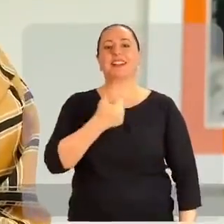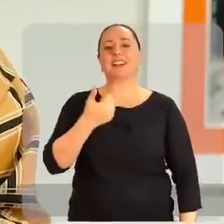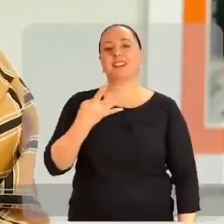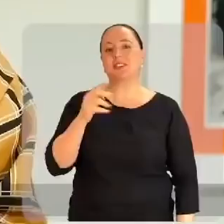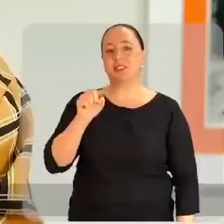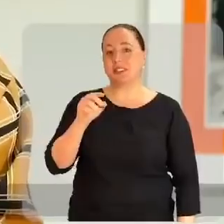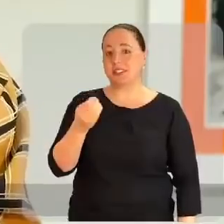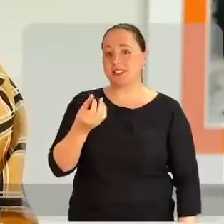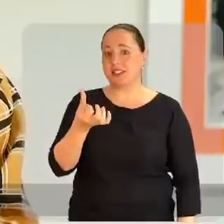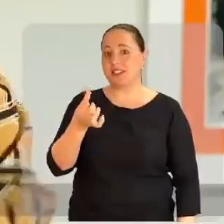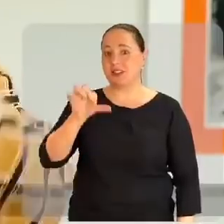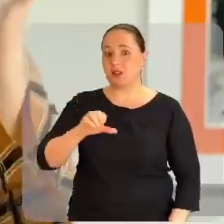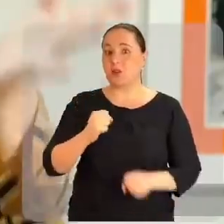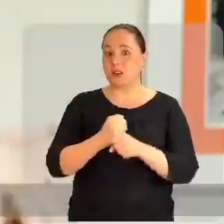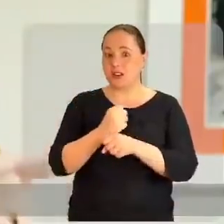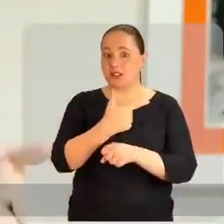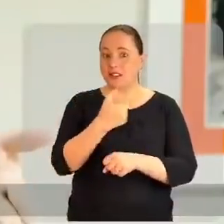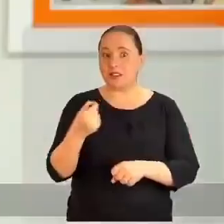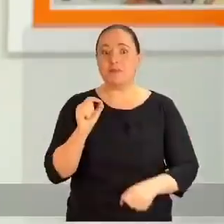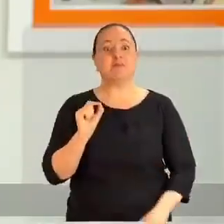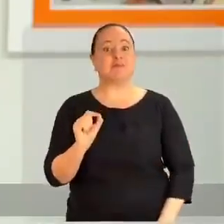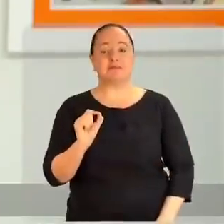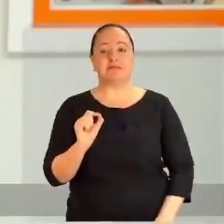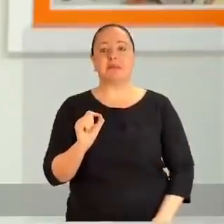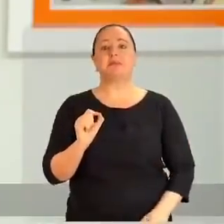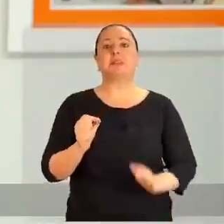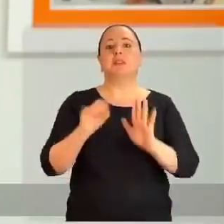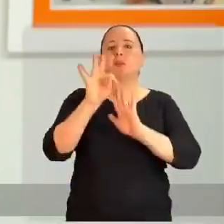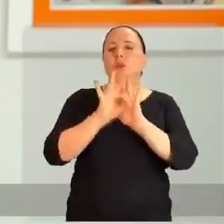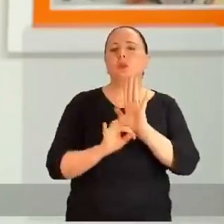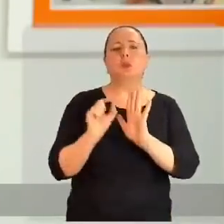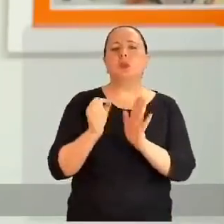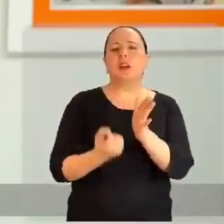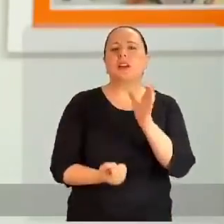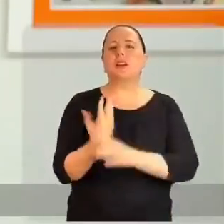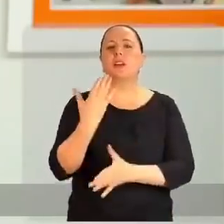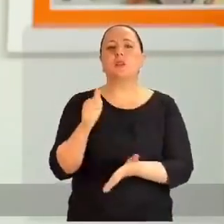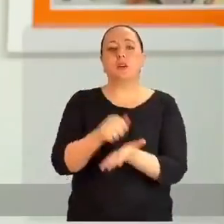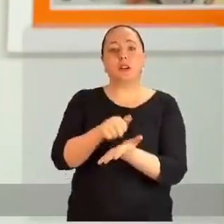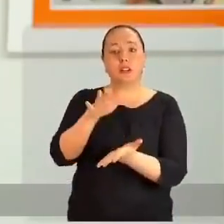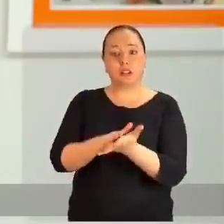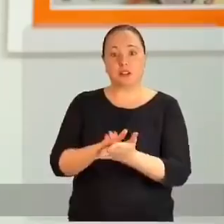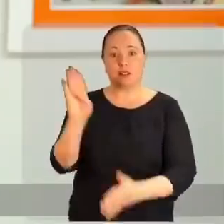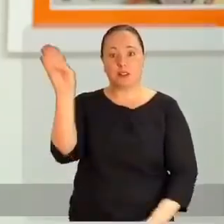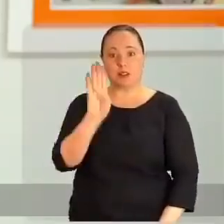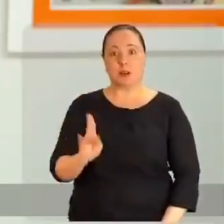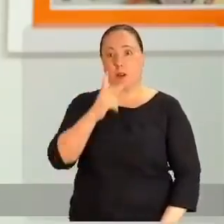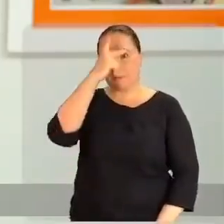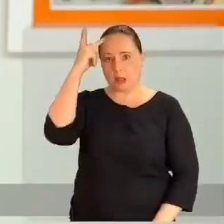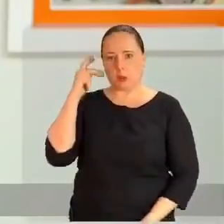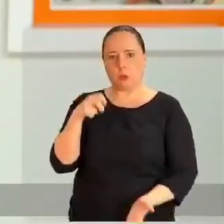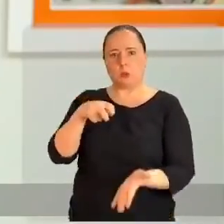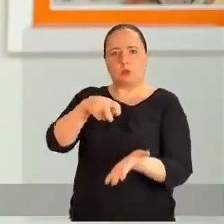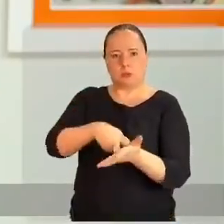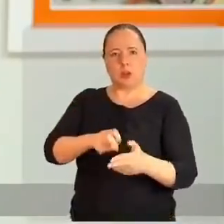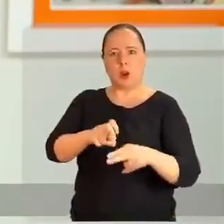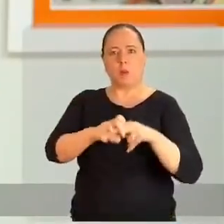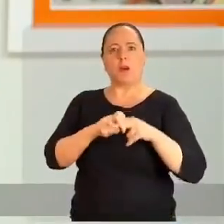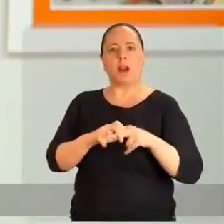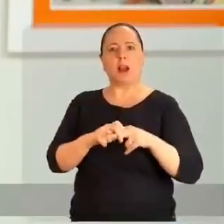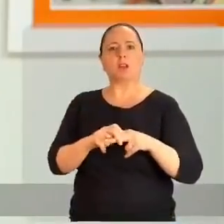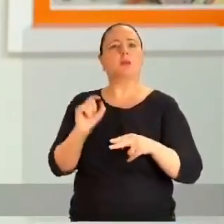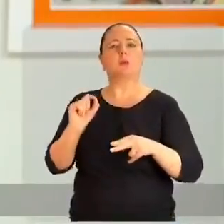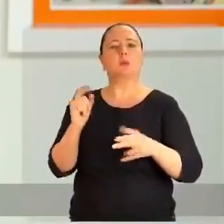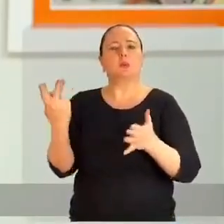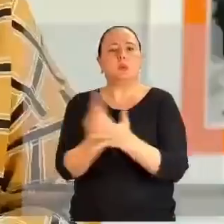.069 de 2020. Com isso foi criado o Cadastro Nacional de Pessoas Condenadas por